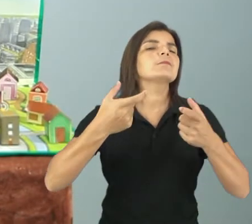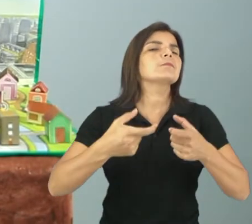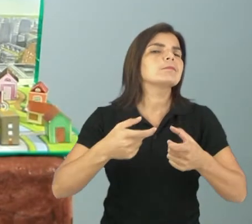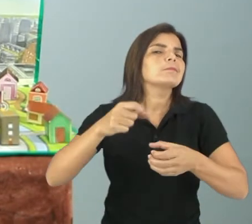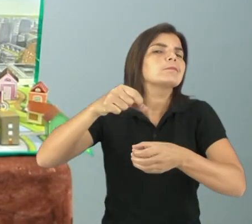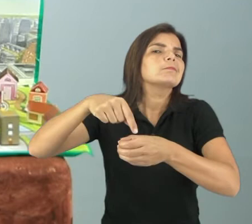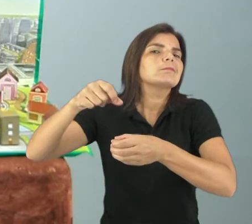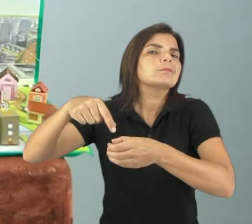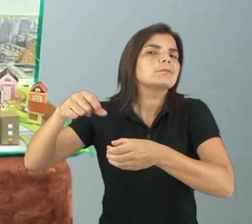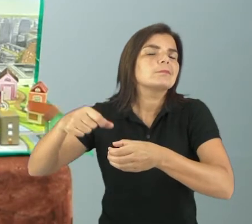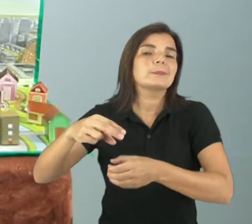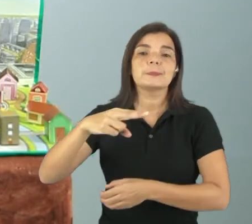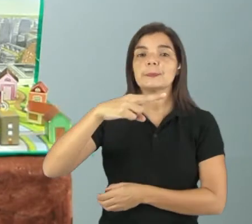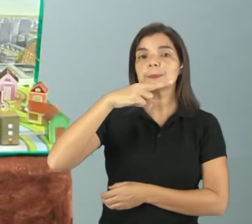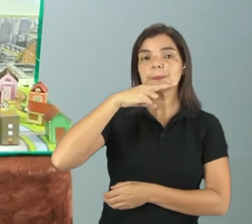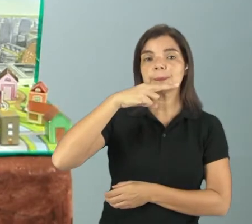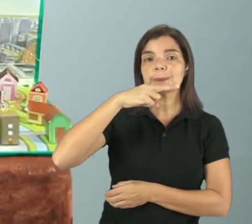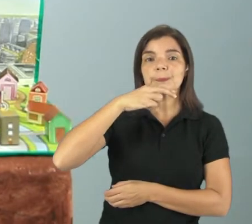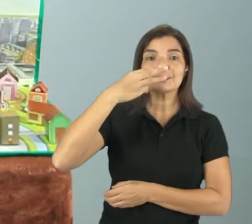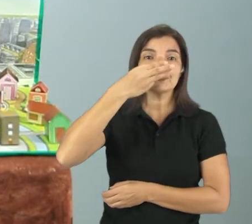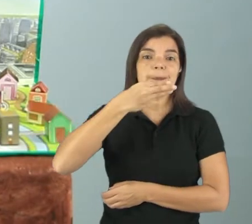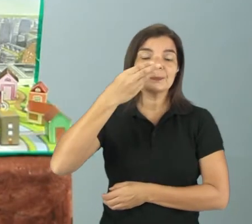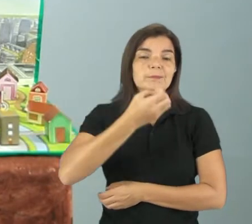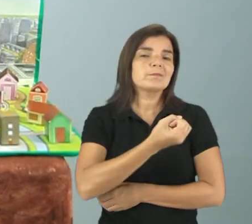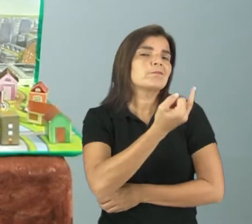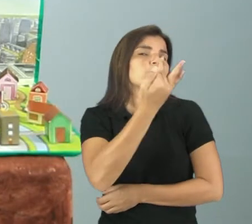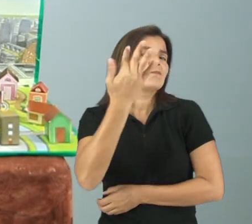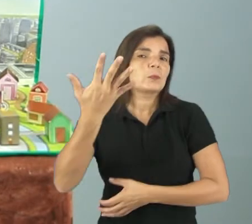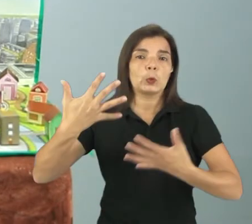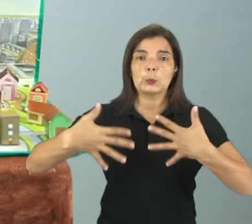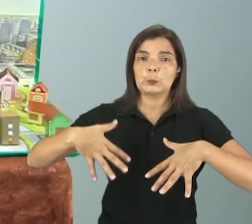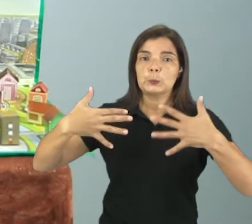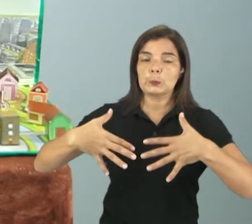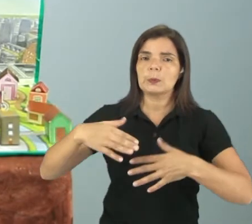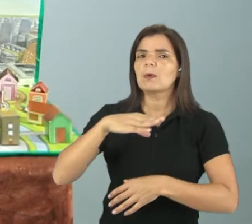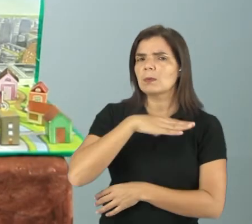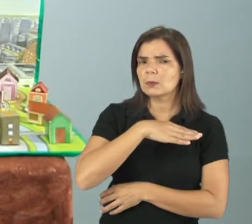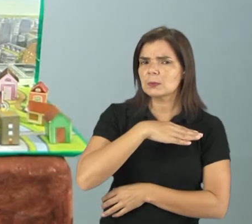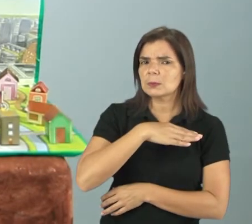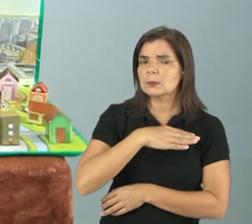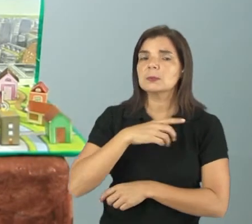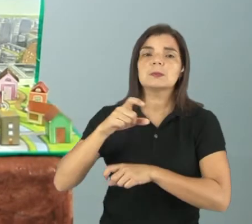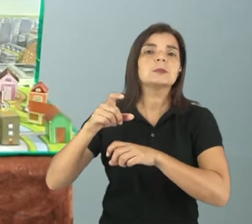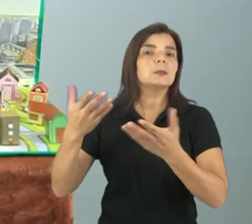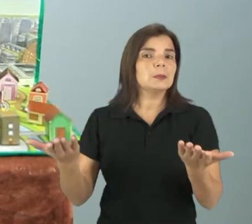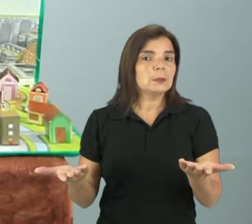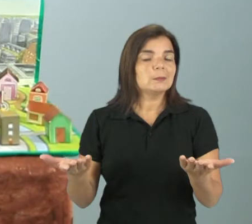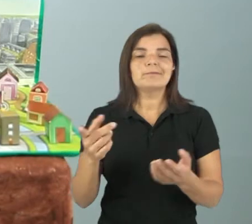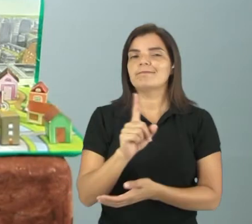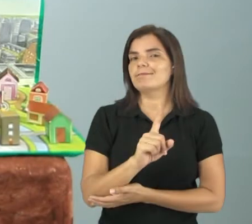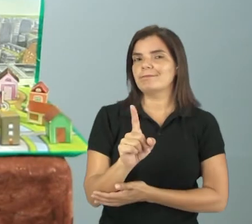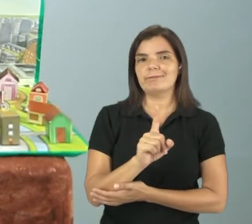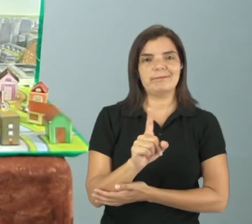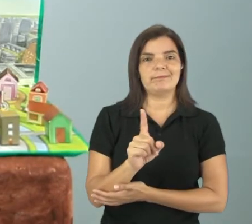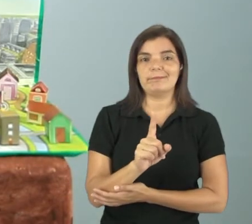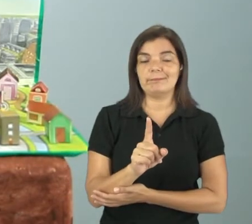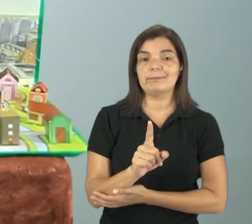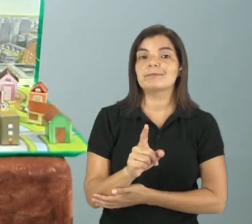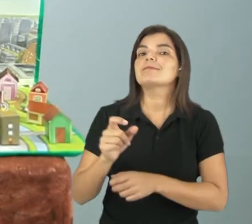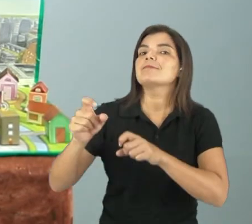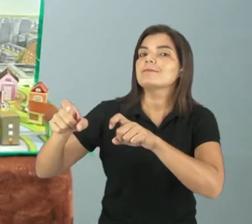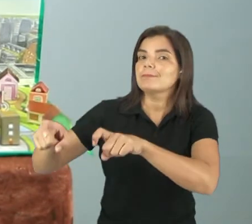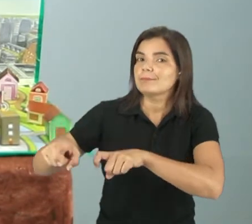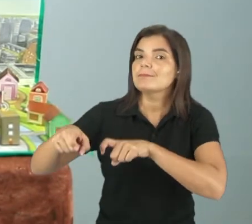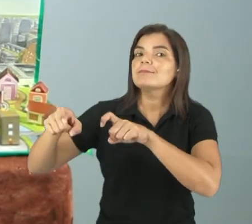podemos plantar cana-de-açúcar em grandes quantidades? Na cidade, na zona urbana? Não, não é mesmo? No